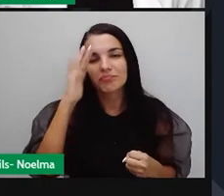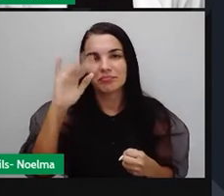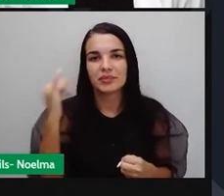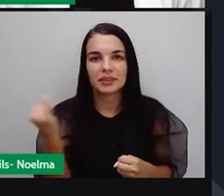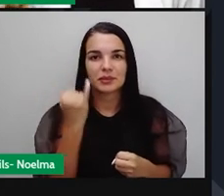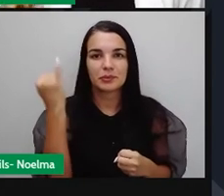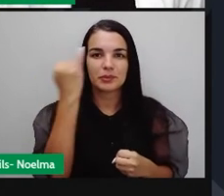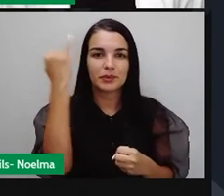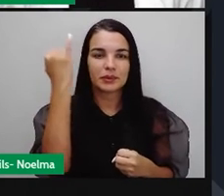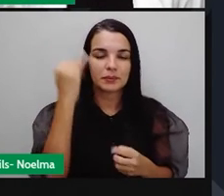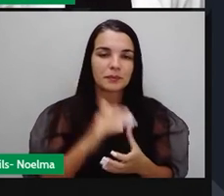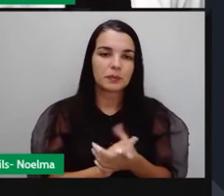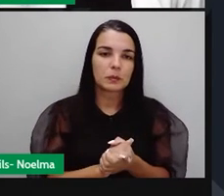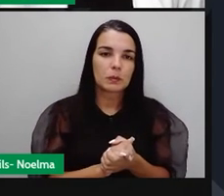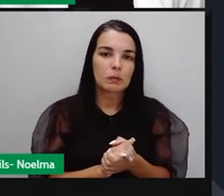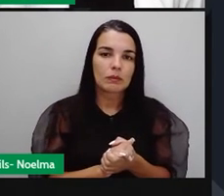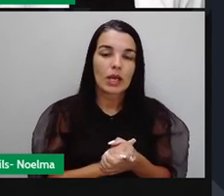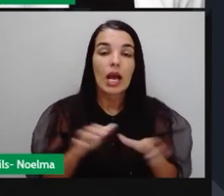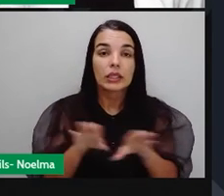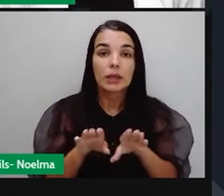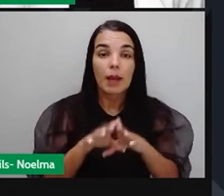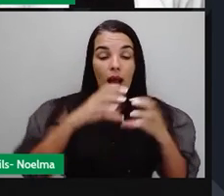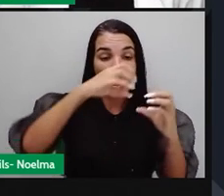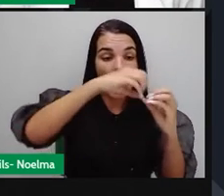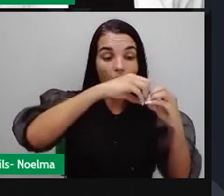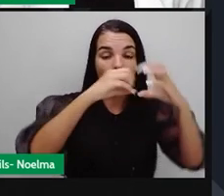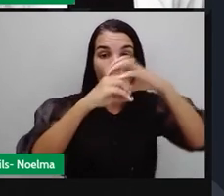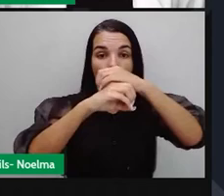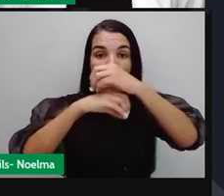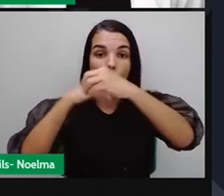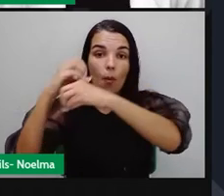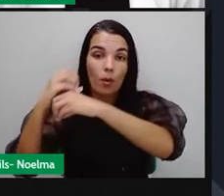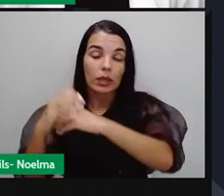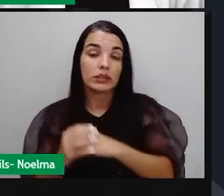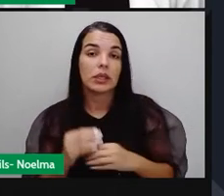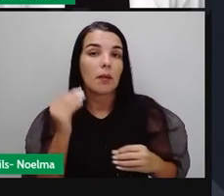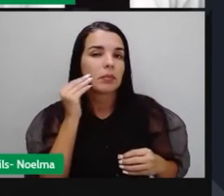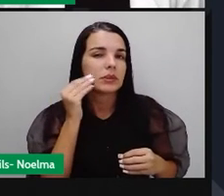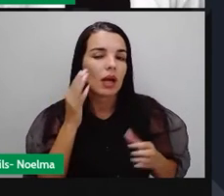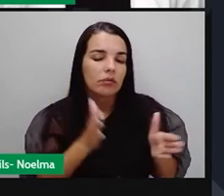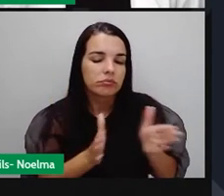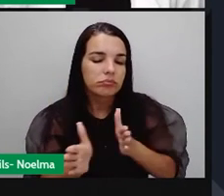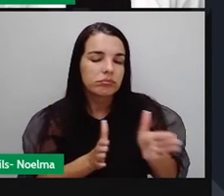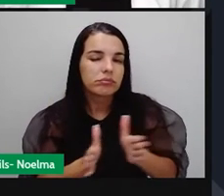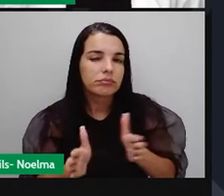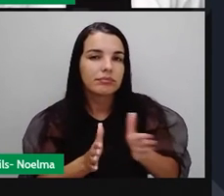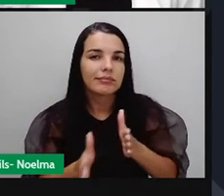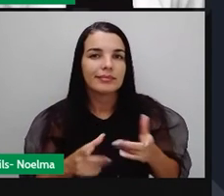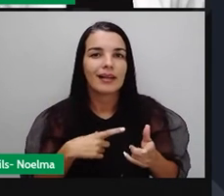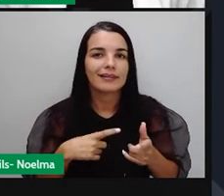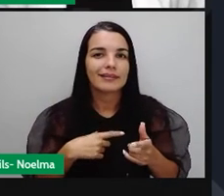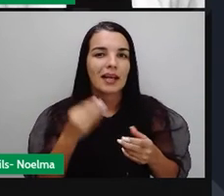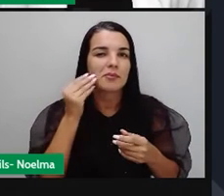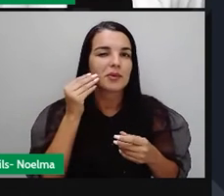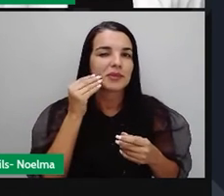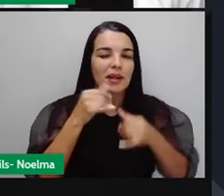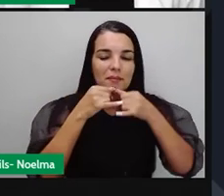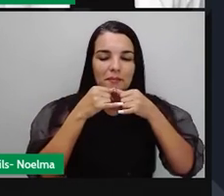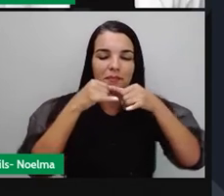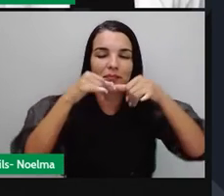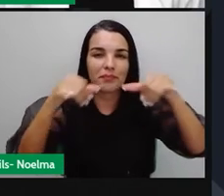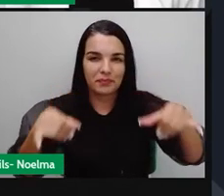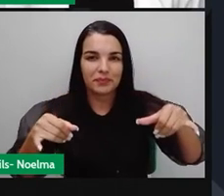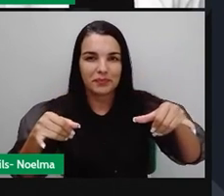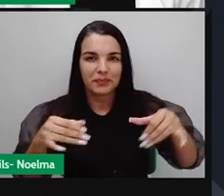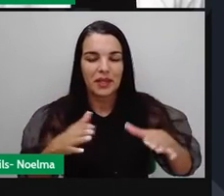Olimpíada era talvez o grande espaço onde as potências americano-soviéticas podiam de fato